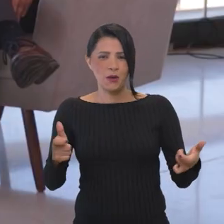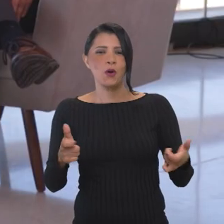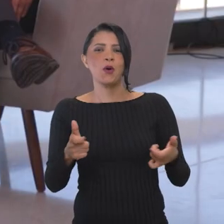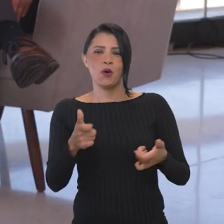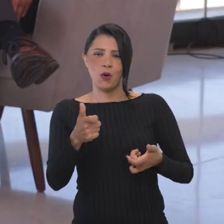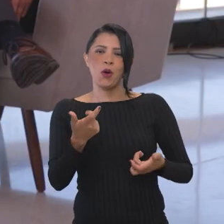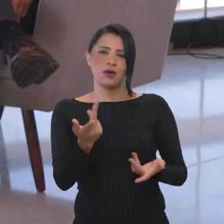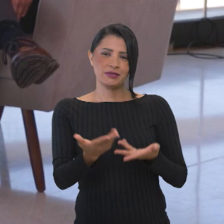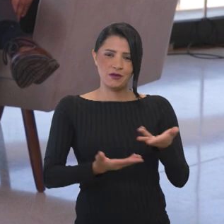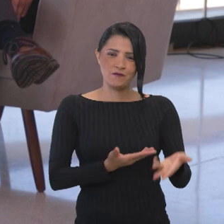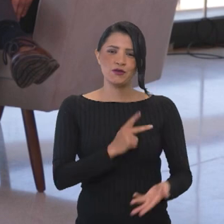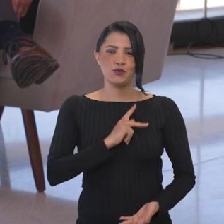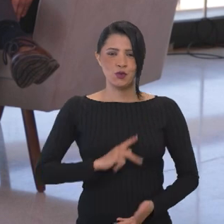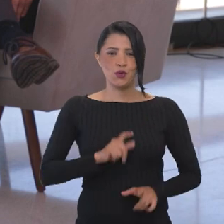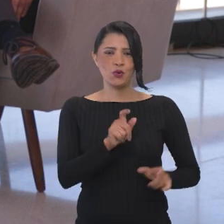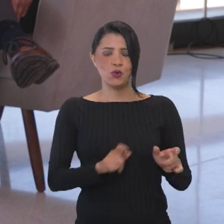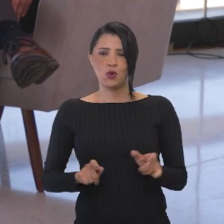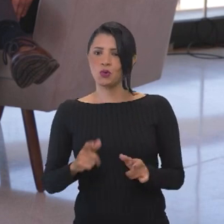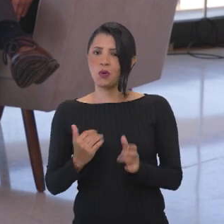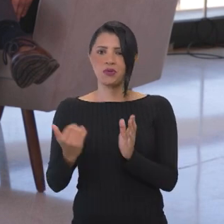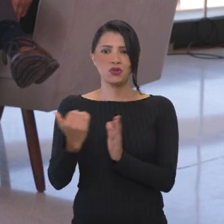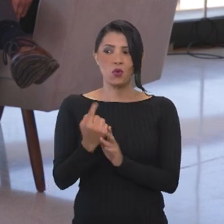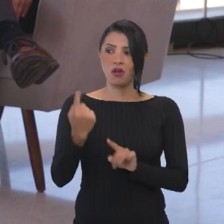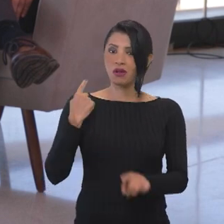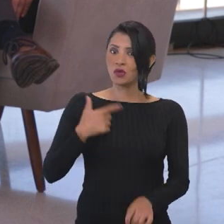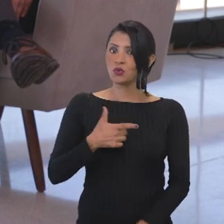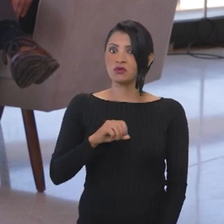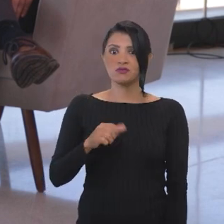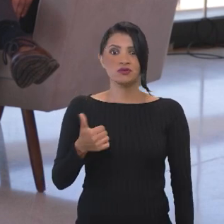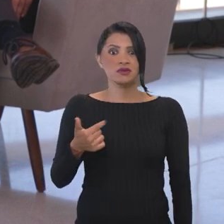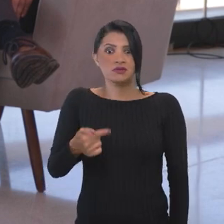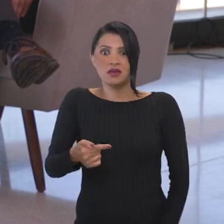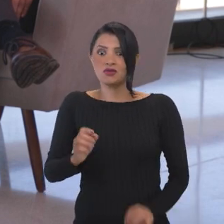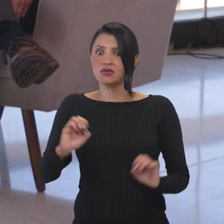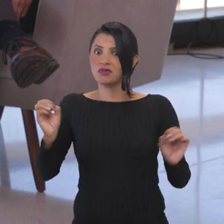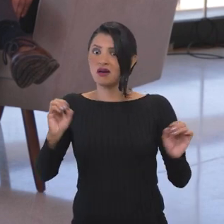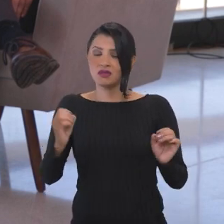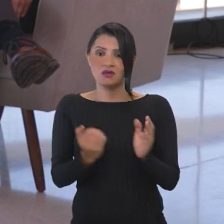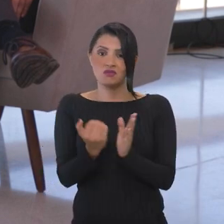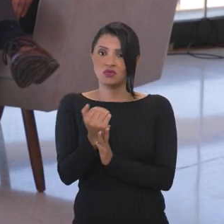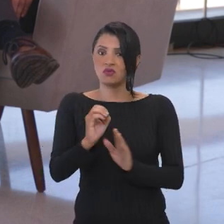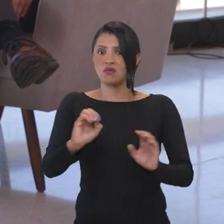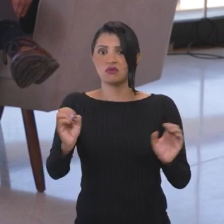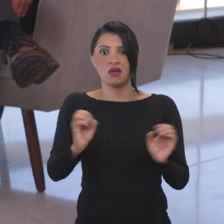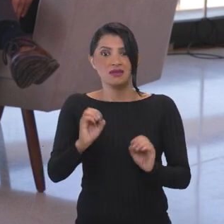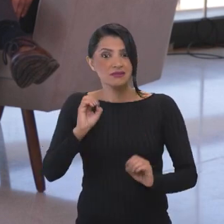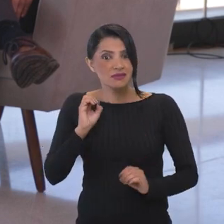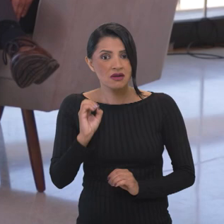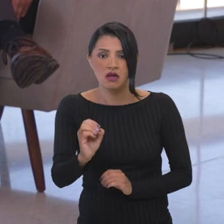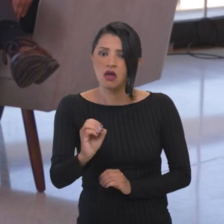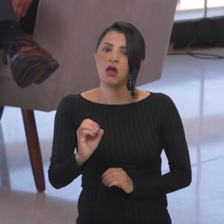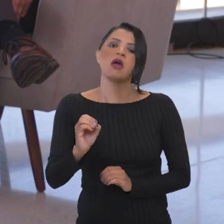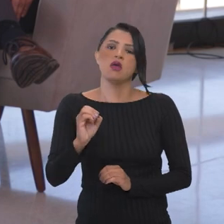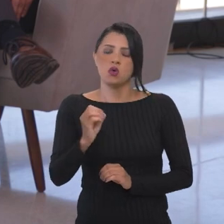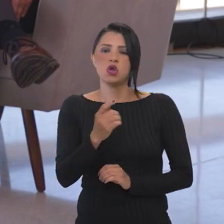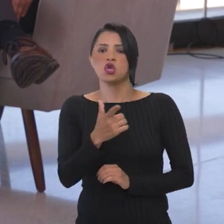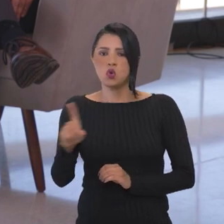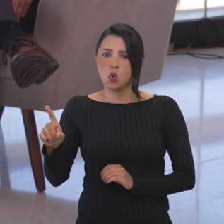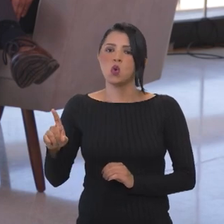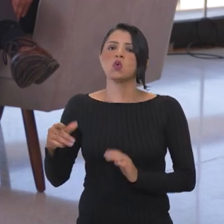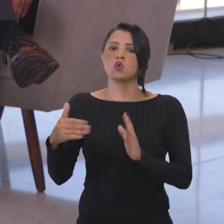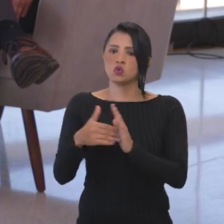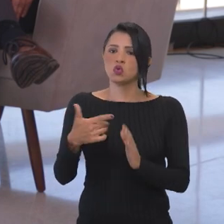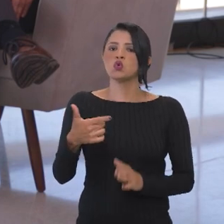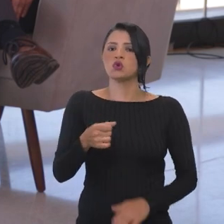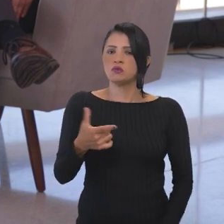servidores públicos federais estava sem aumento desde 2017. E não nem correção pela inflação, é zero, nenhum aumento. E alguns até